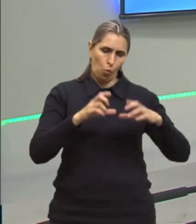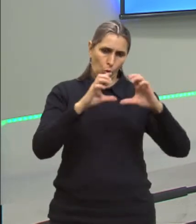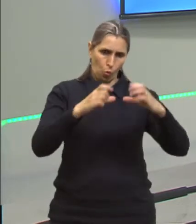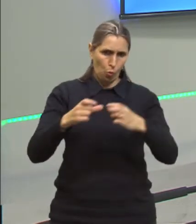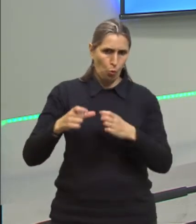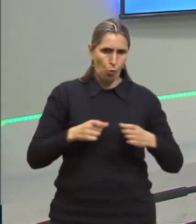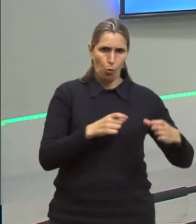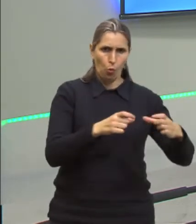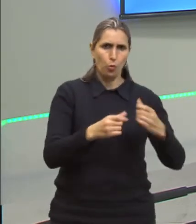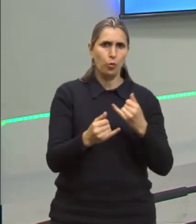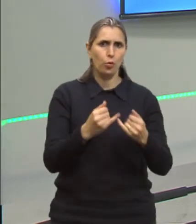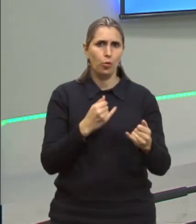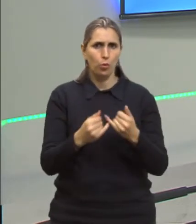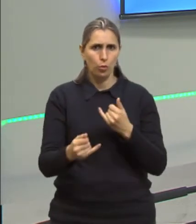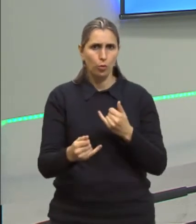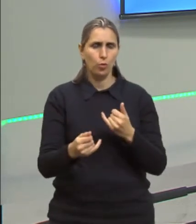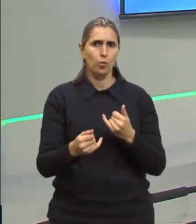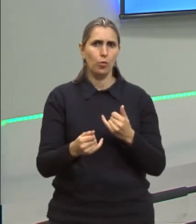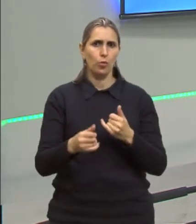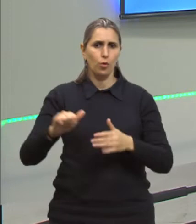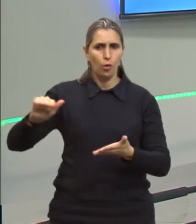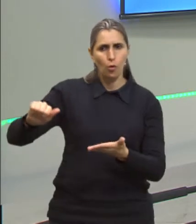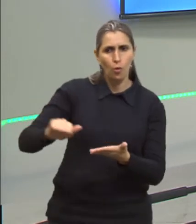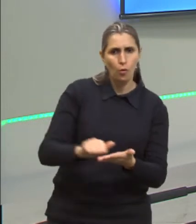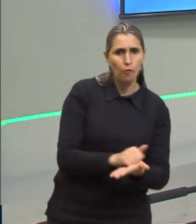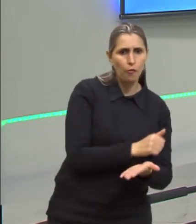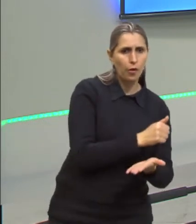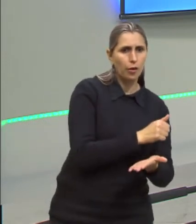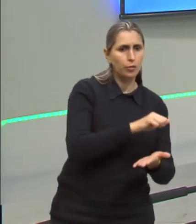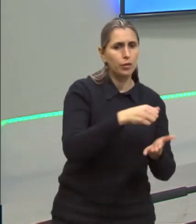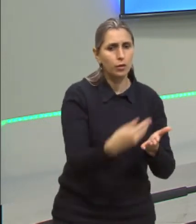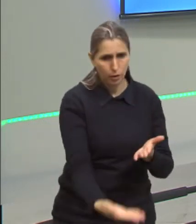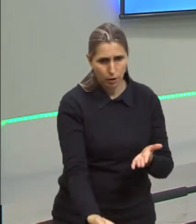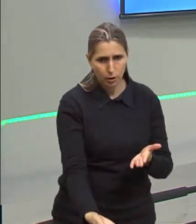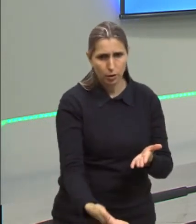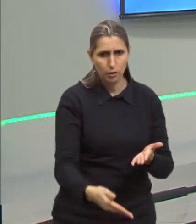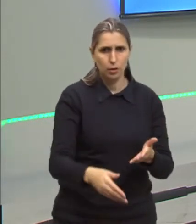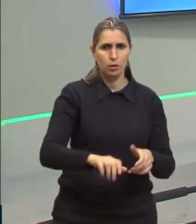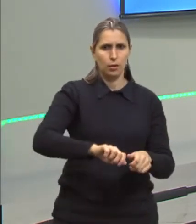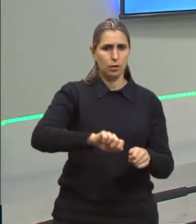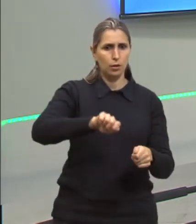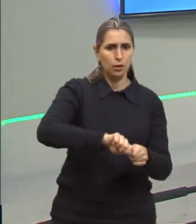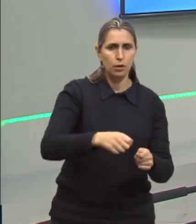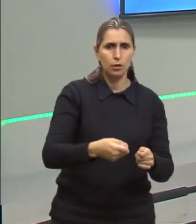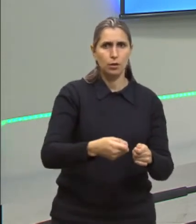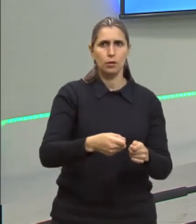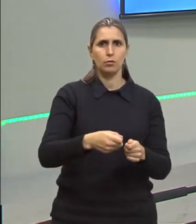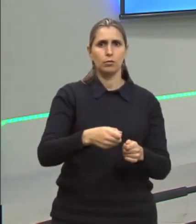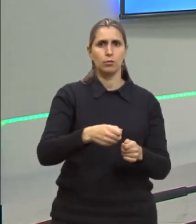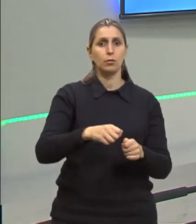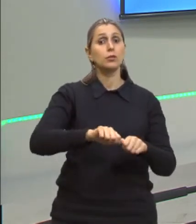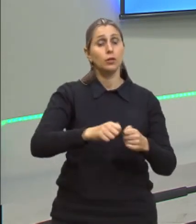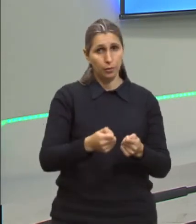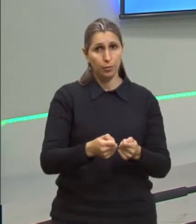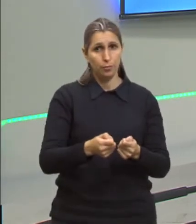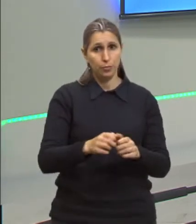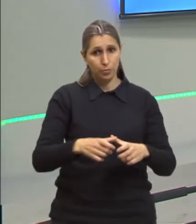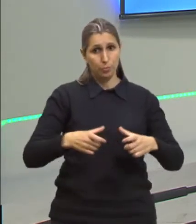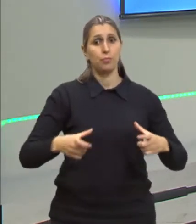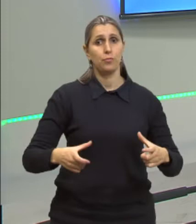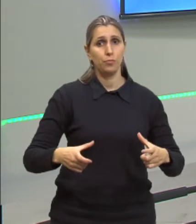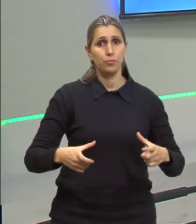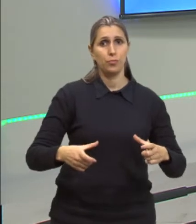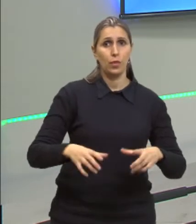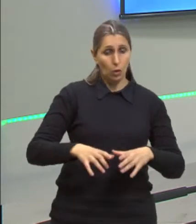colocar, dá um exemplo, um ferro de passar lá, se ele cai no chão e fica muito em cima do azulejo, o azulejo pode dilatar,